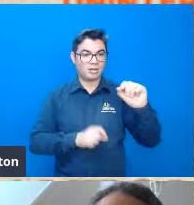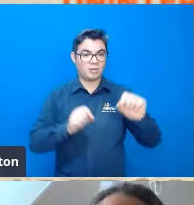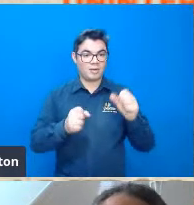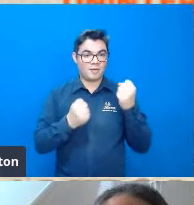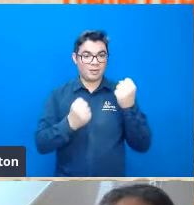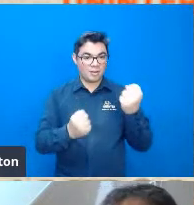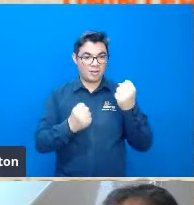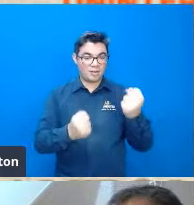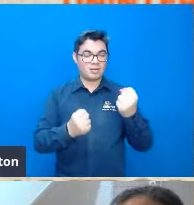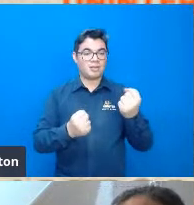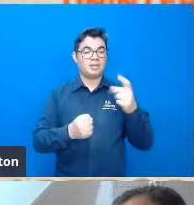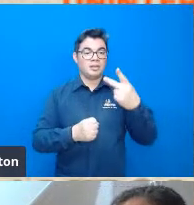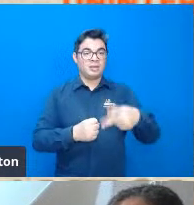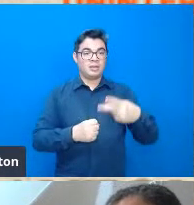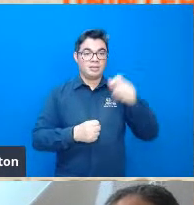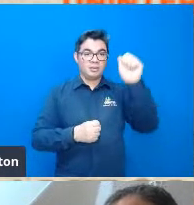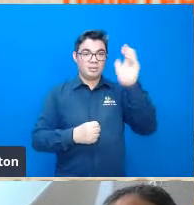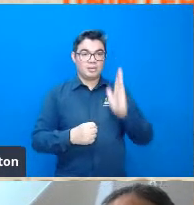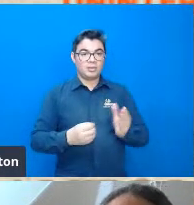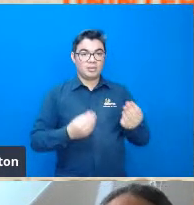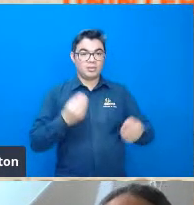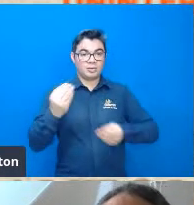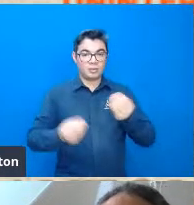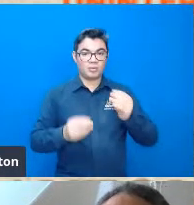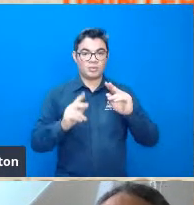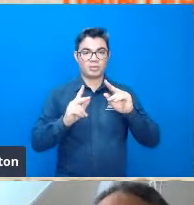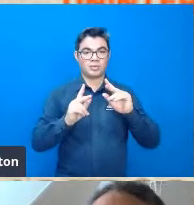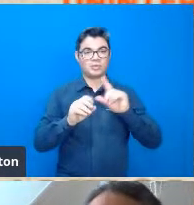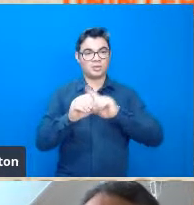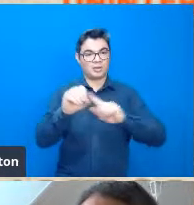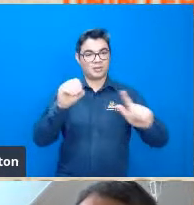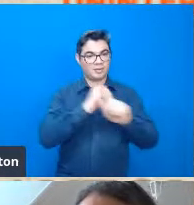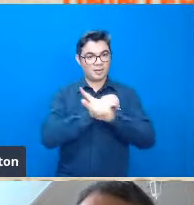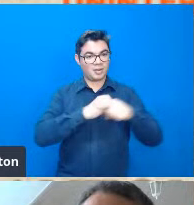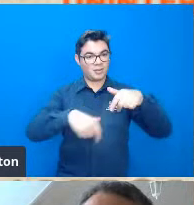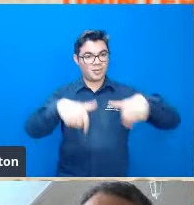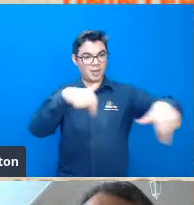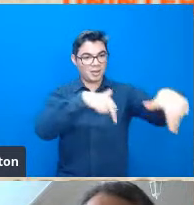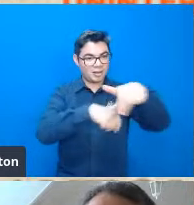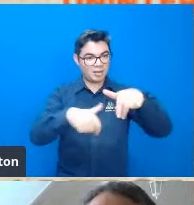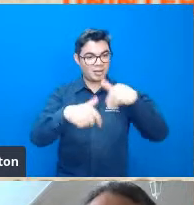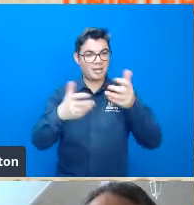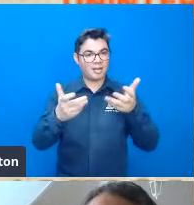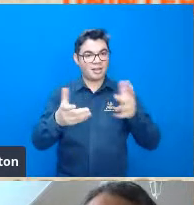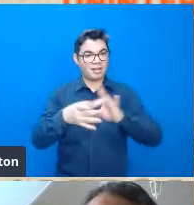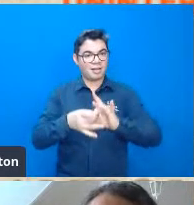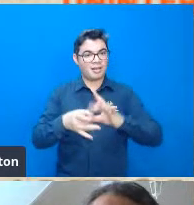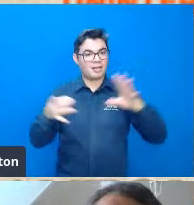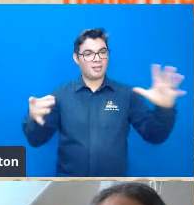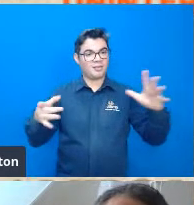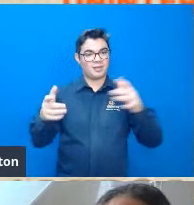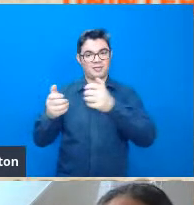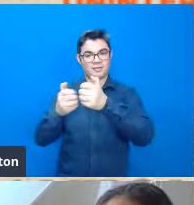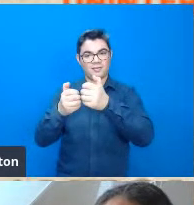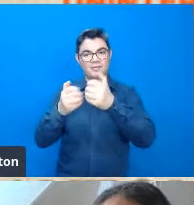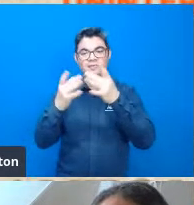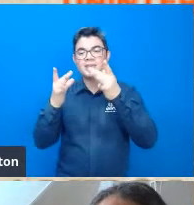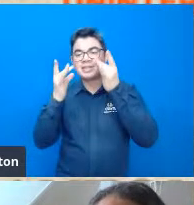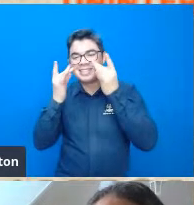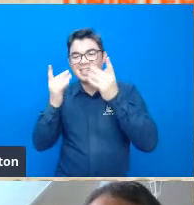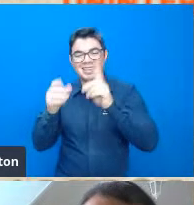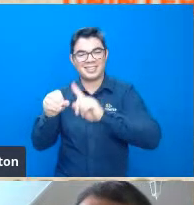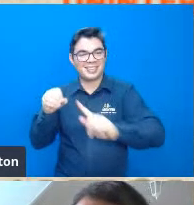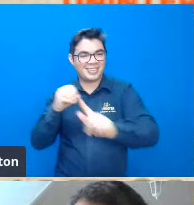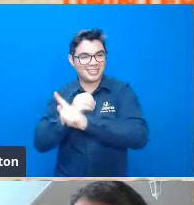representando principalmente a geografia humana ela tenta romper os seus laços com a geografia física e até aquele